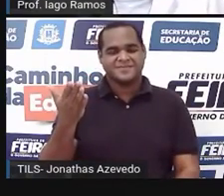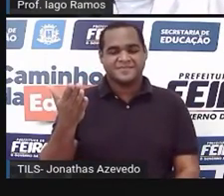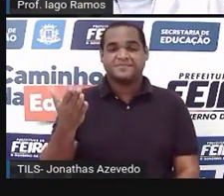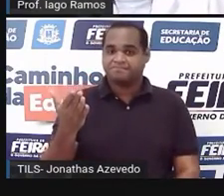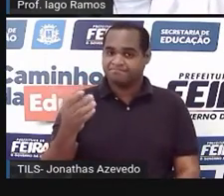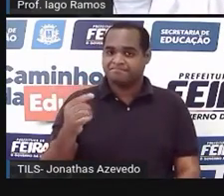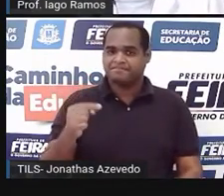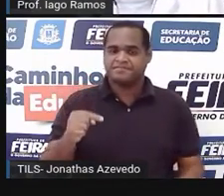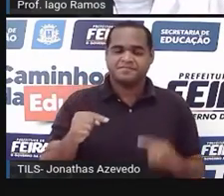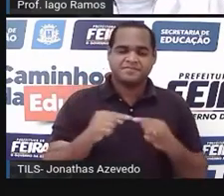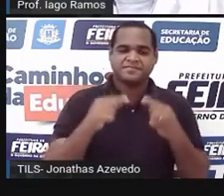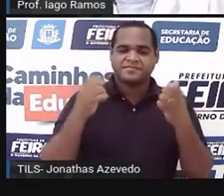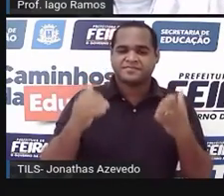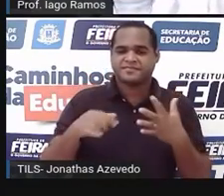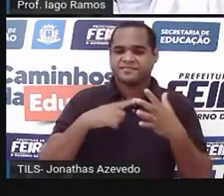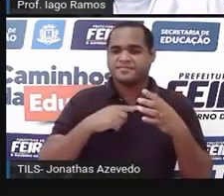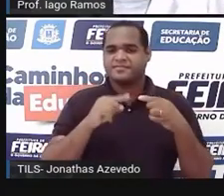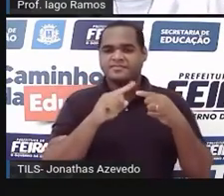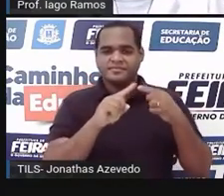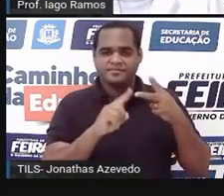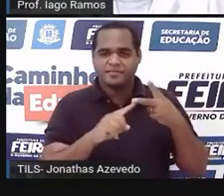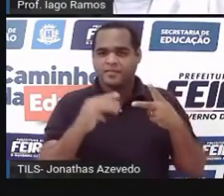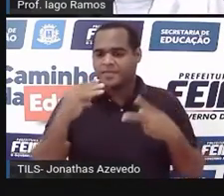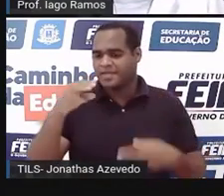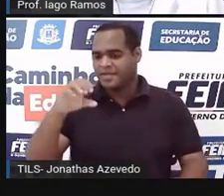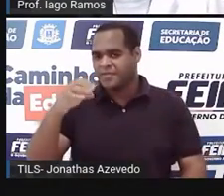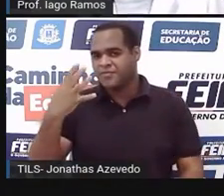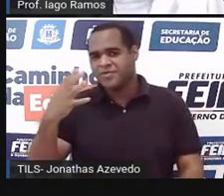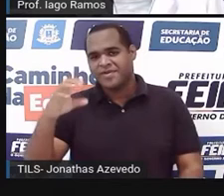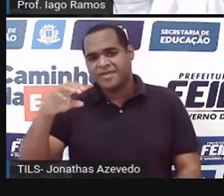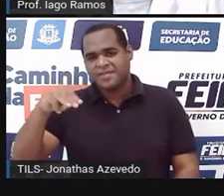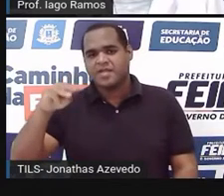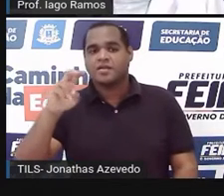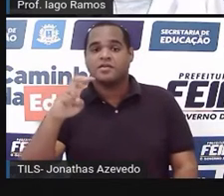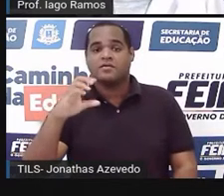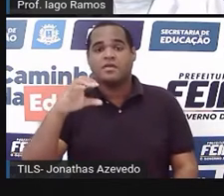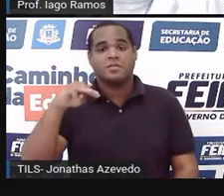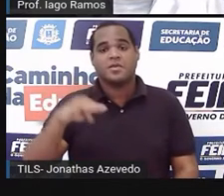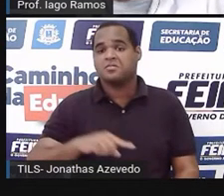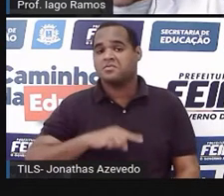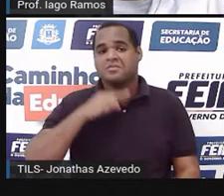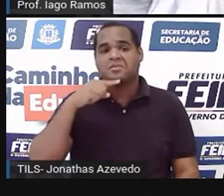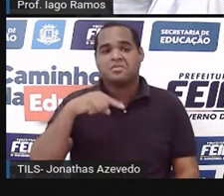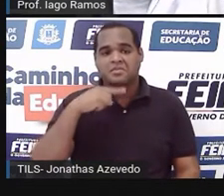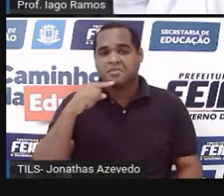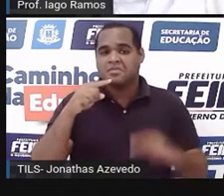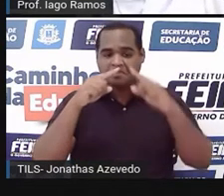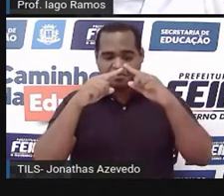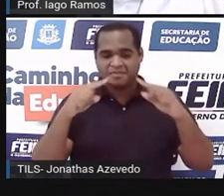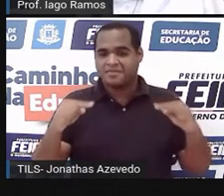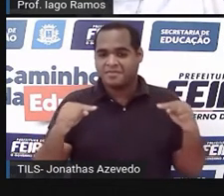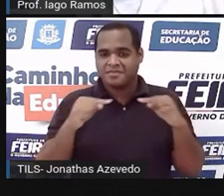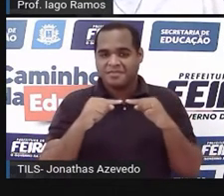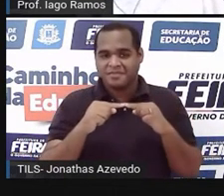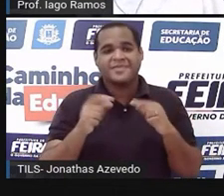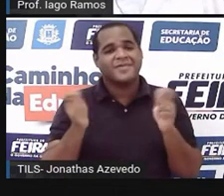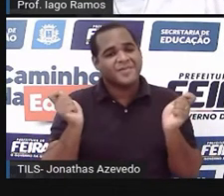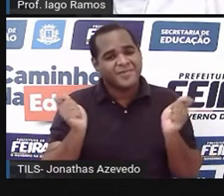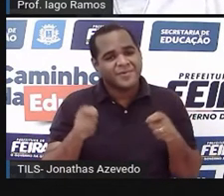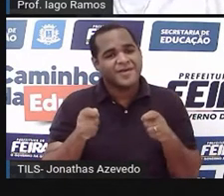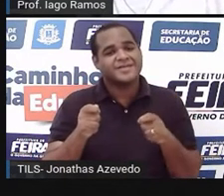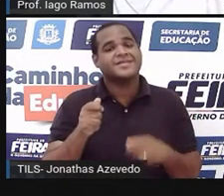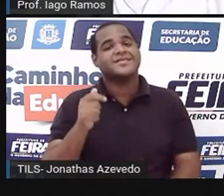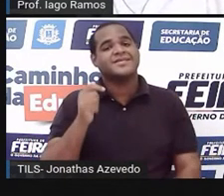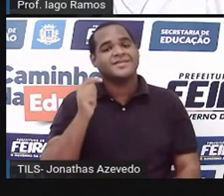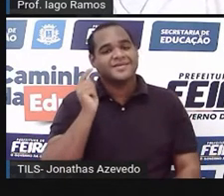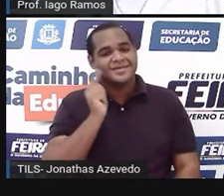dizendo que com essas medidas não se constrói um triângulo. Isso é mentira, porque com